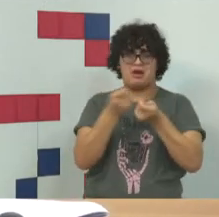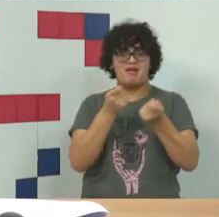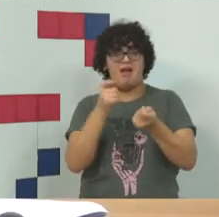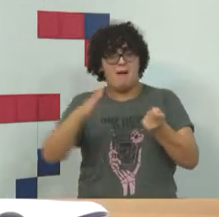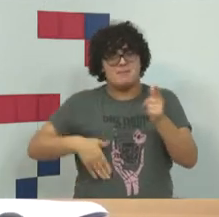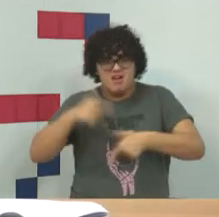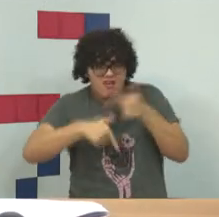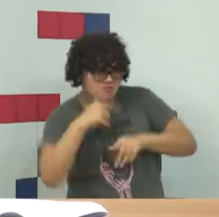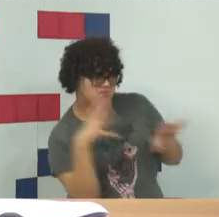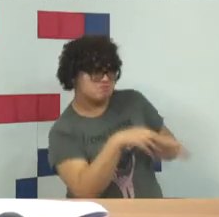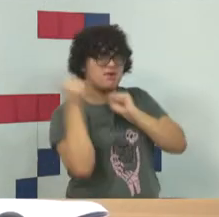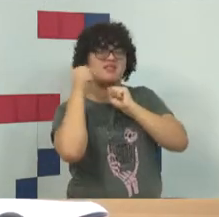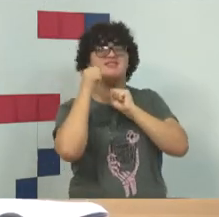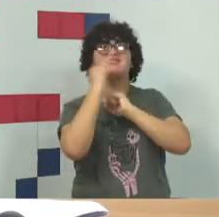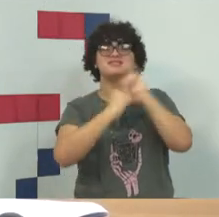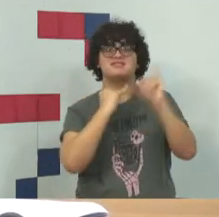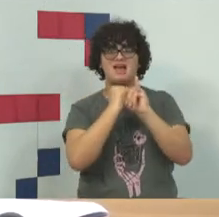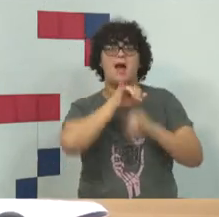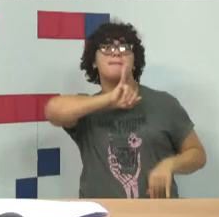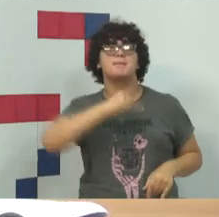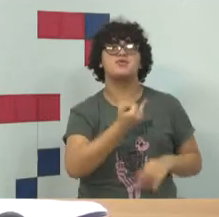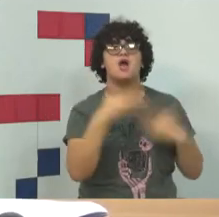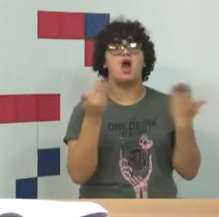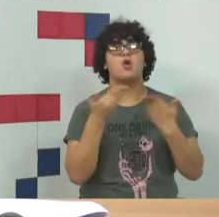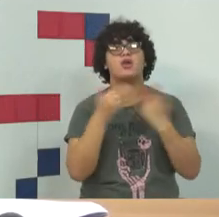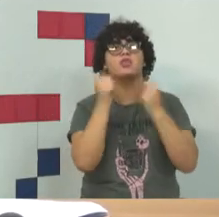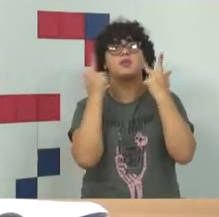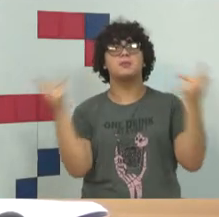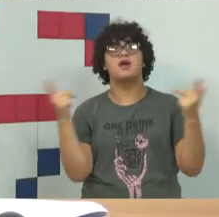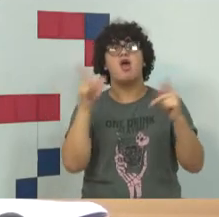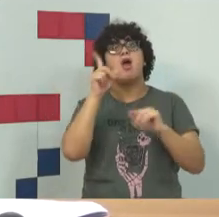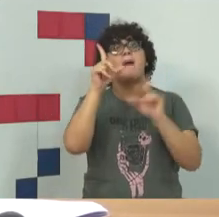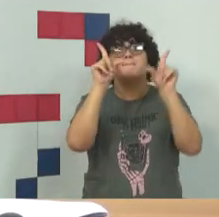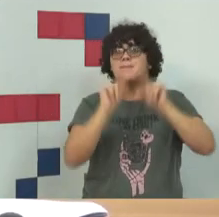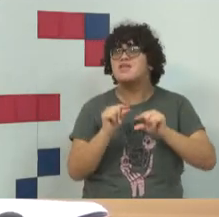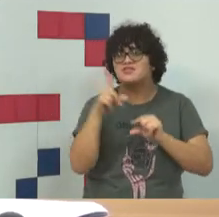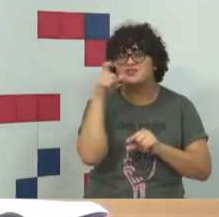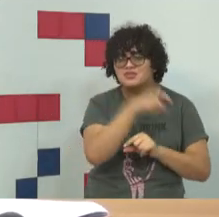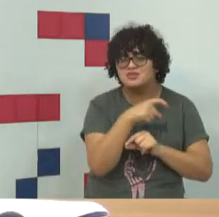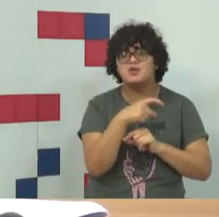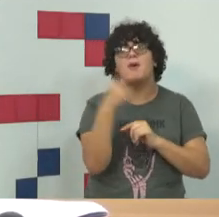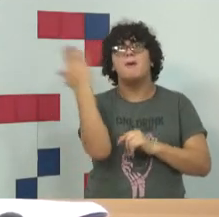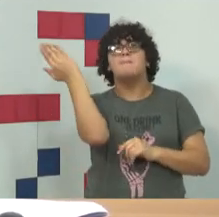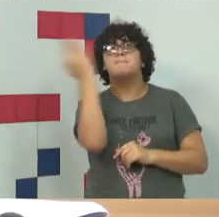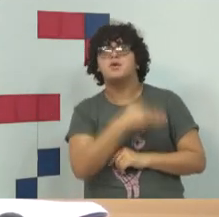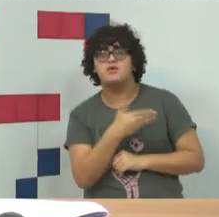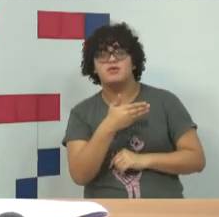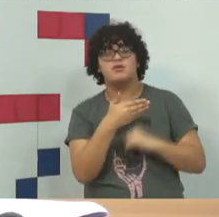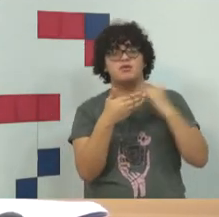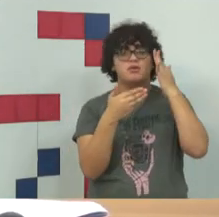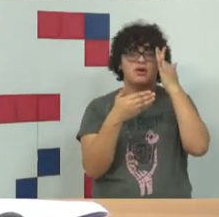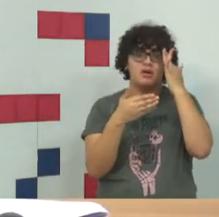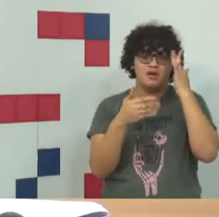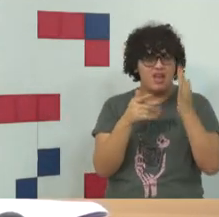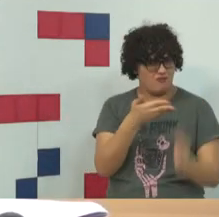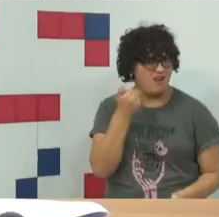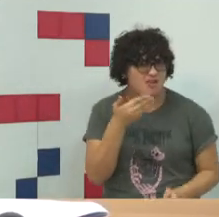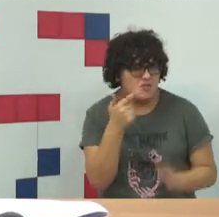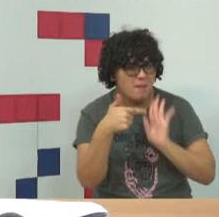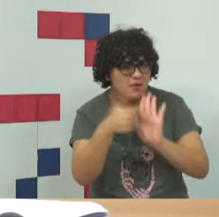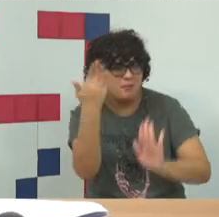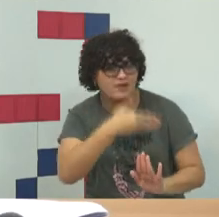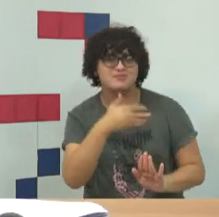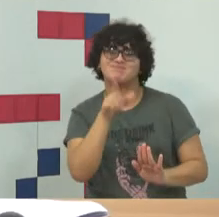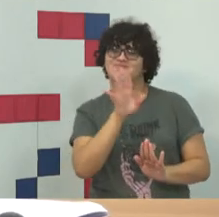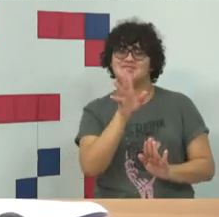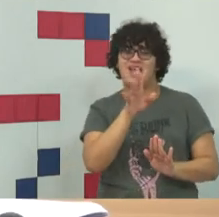dos criminosos. De fato, a criminalidade comum é menos difícil de provar, embora que não seja não seja fácil, e o da